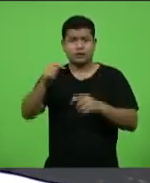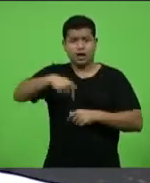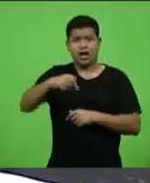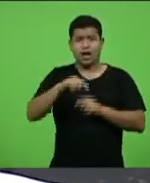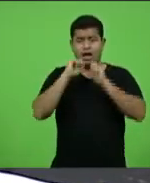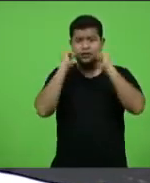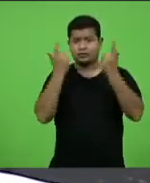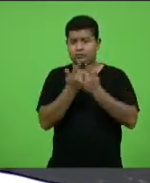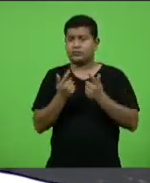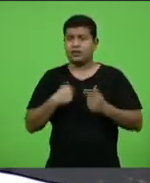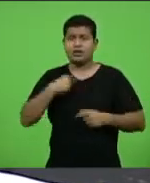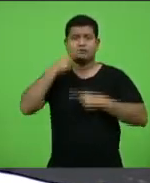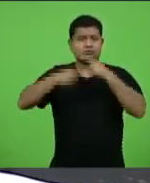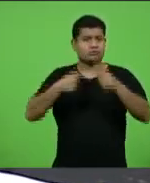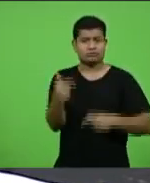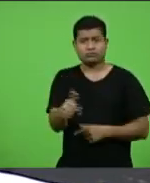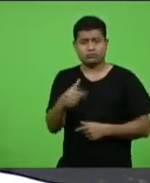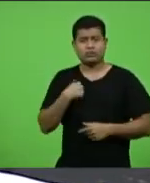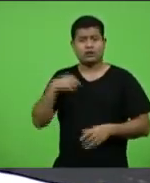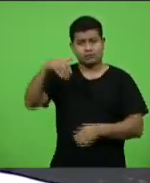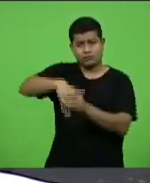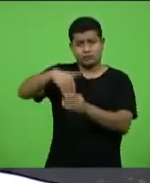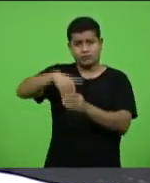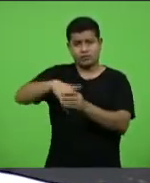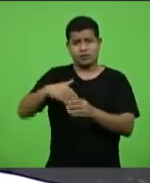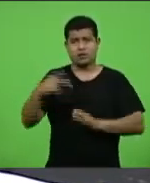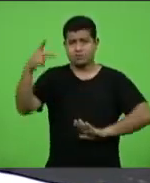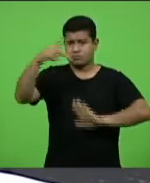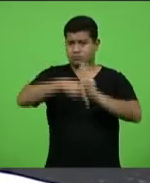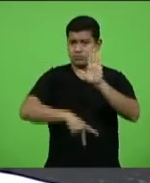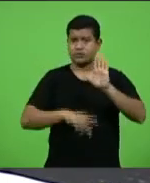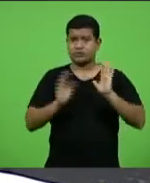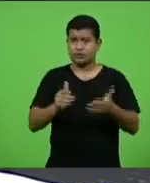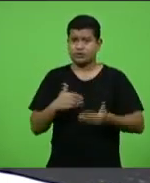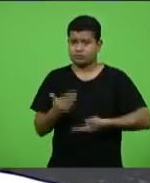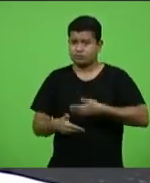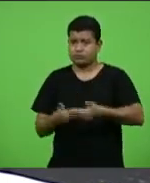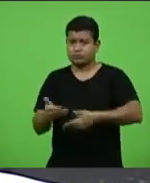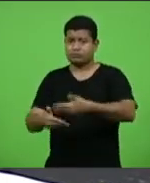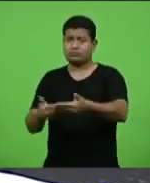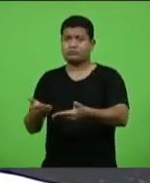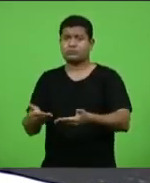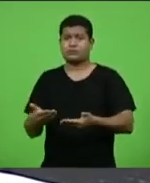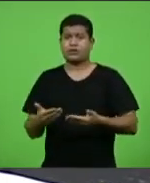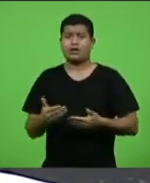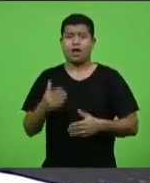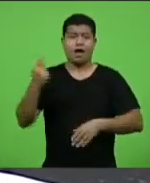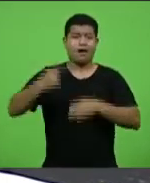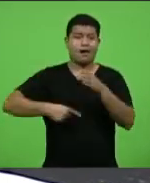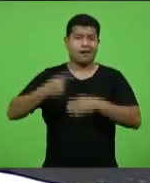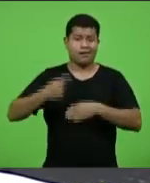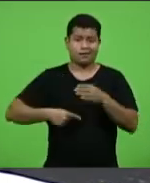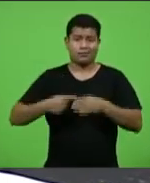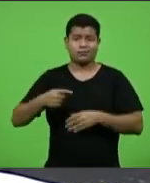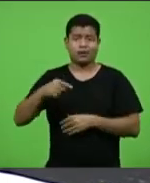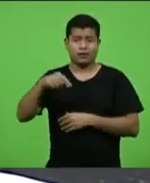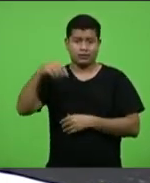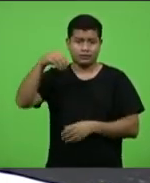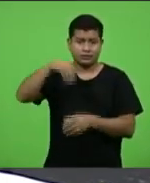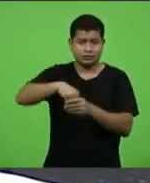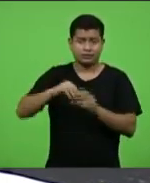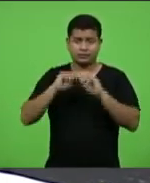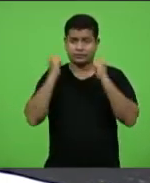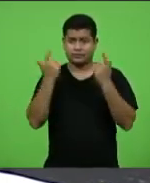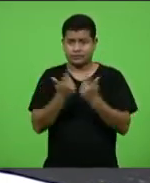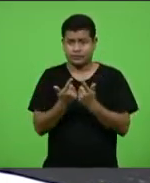deve votar esse projeto que já tramita nas comissões e